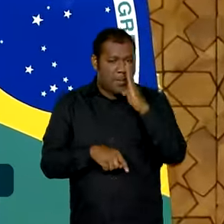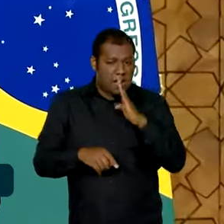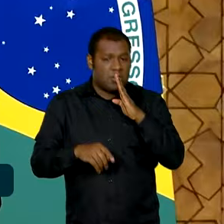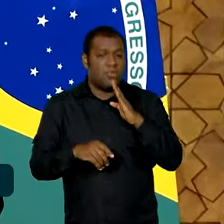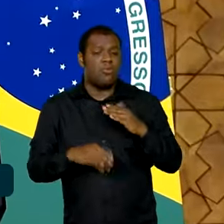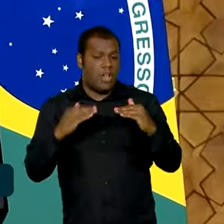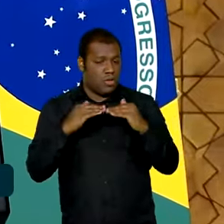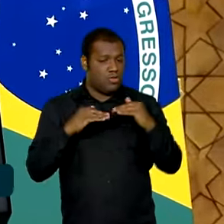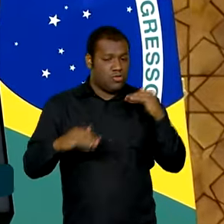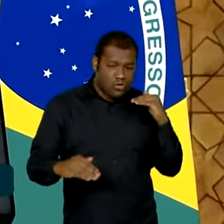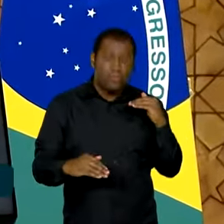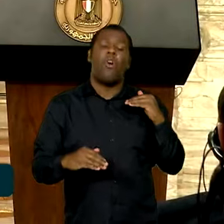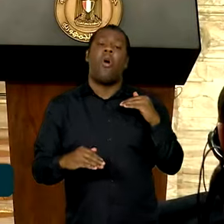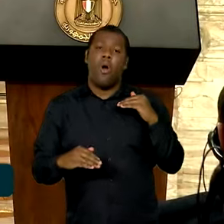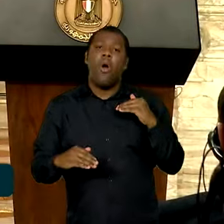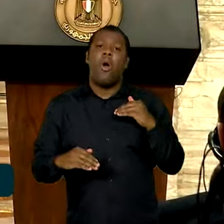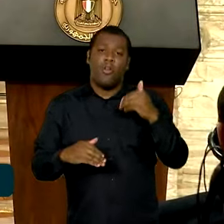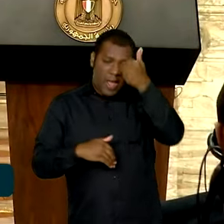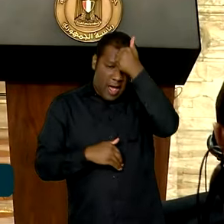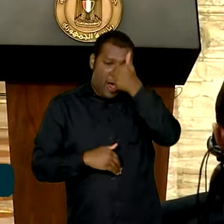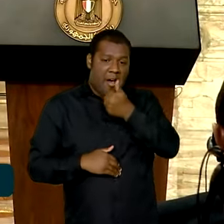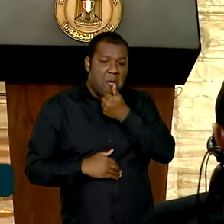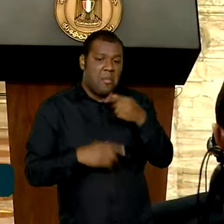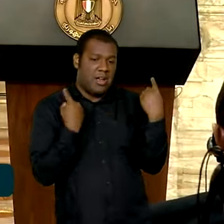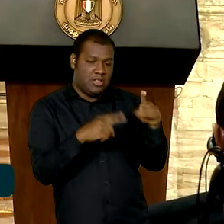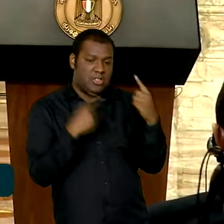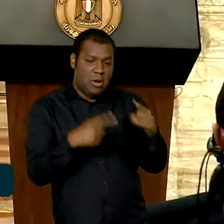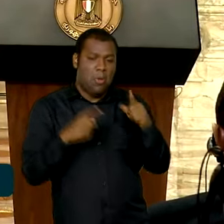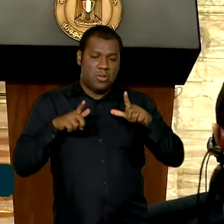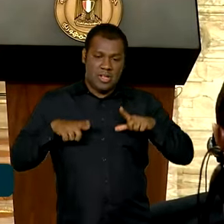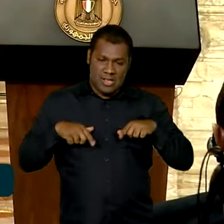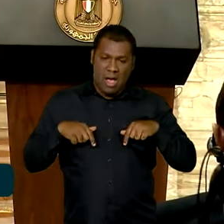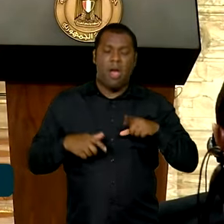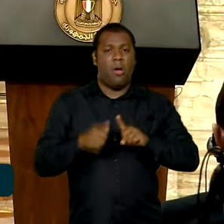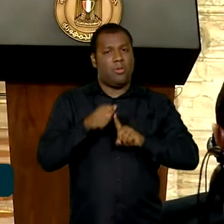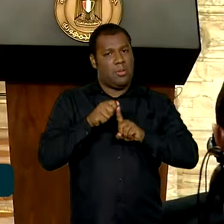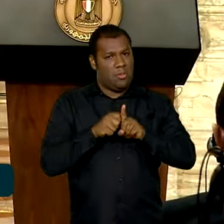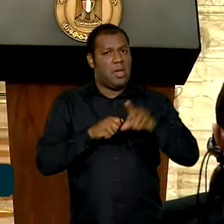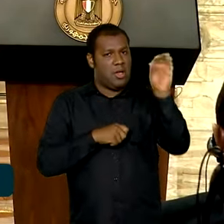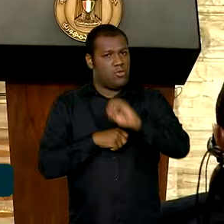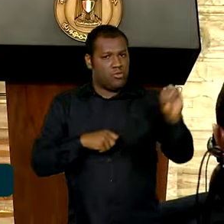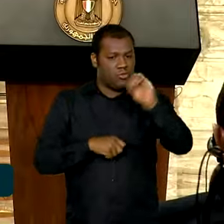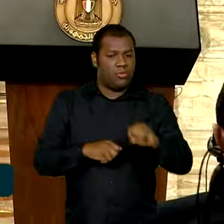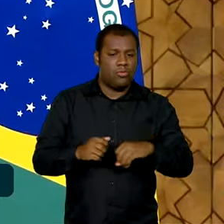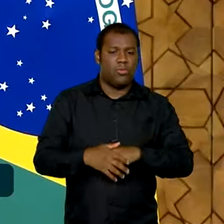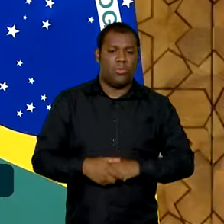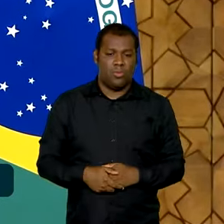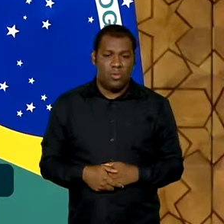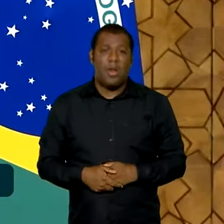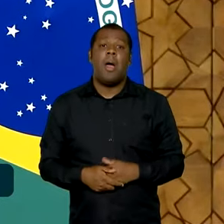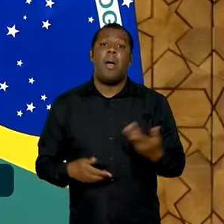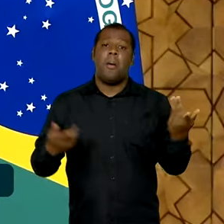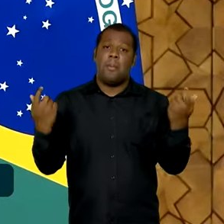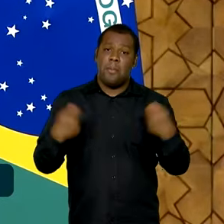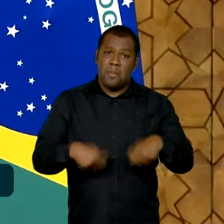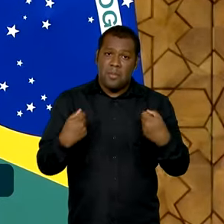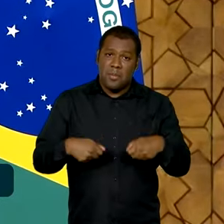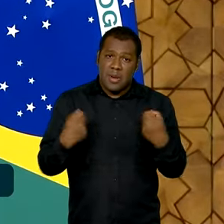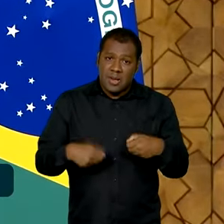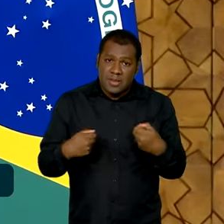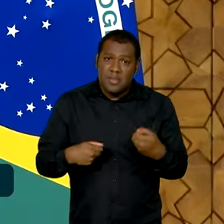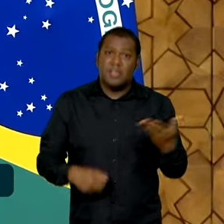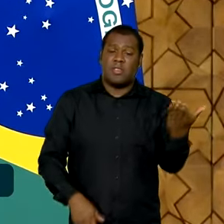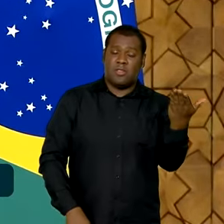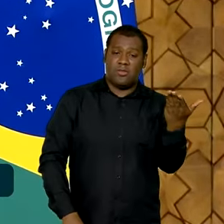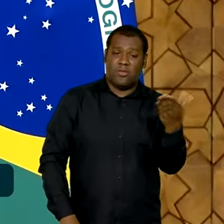Hamas no início de outubro e defendeu um cessar-fogo urgente na faixa de Gaza. O Brasil foi